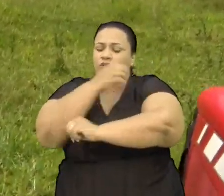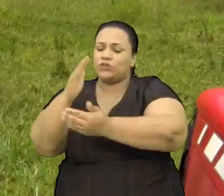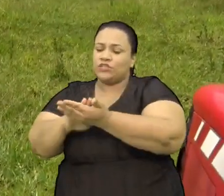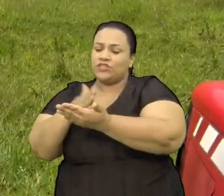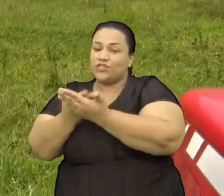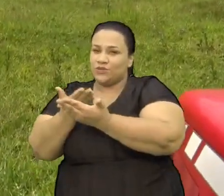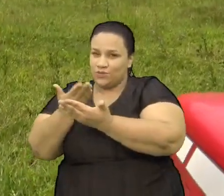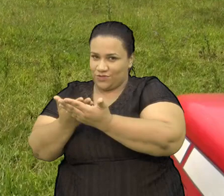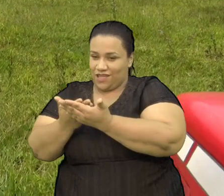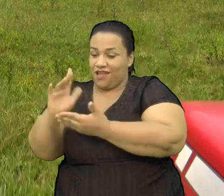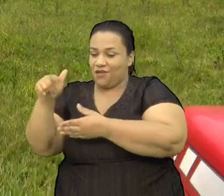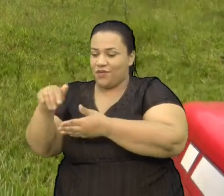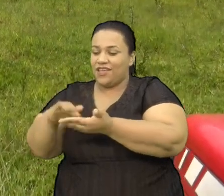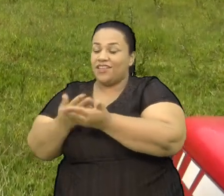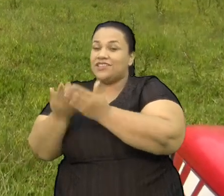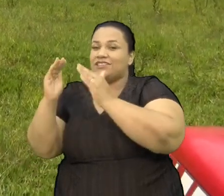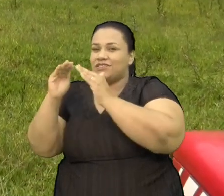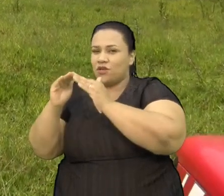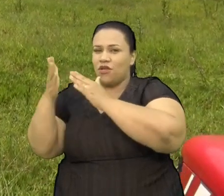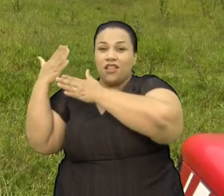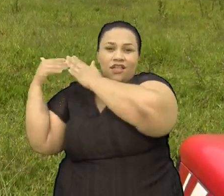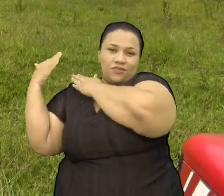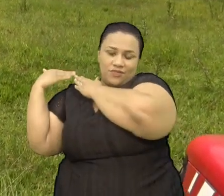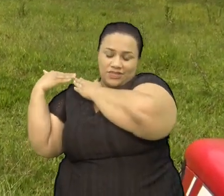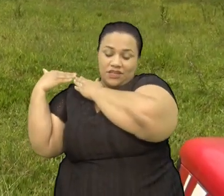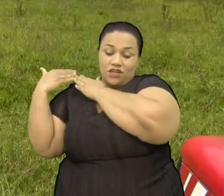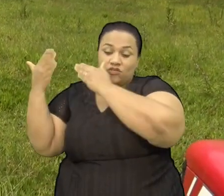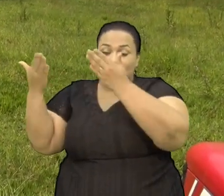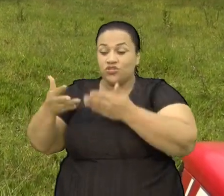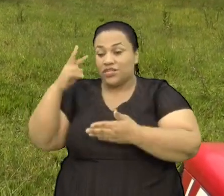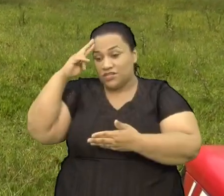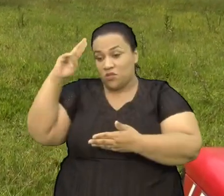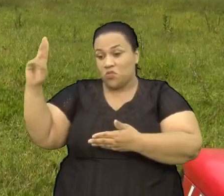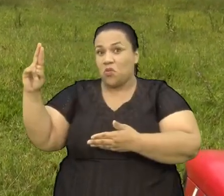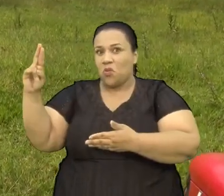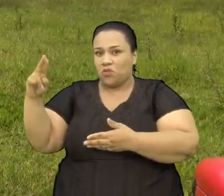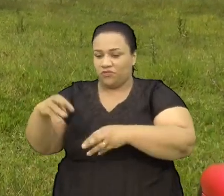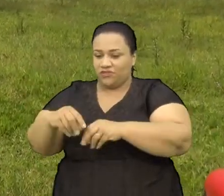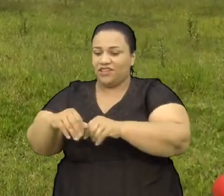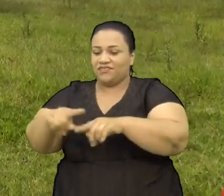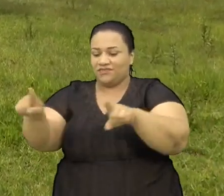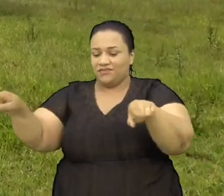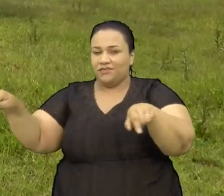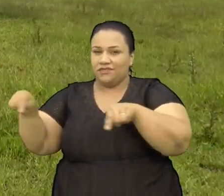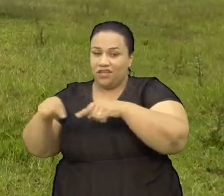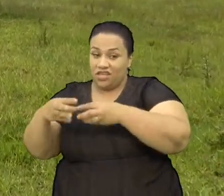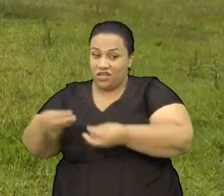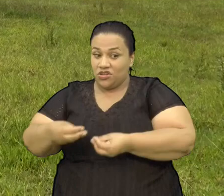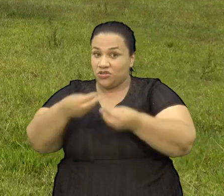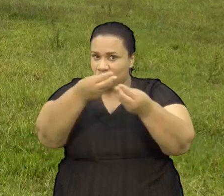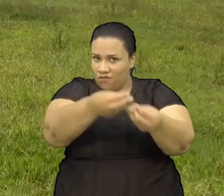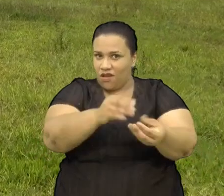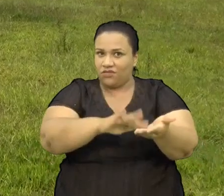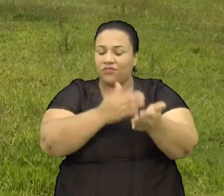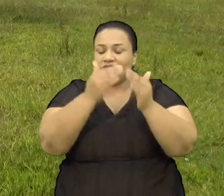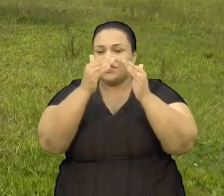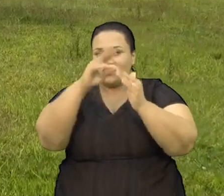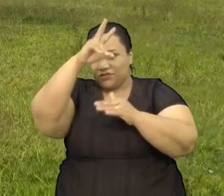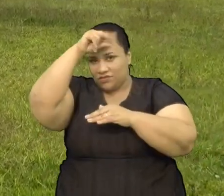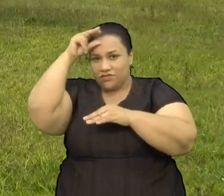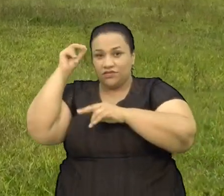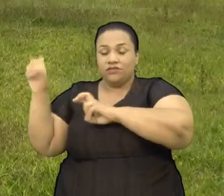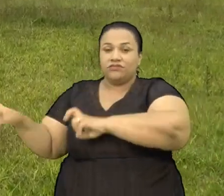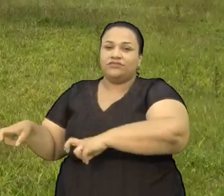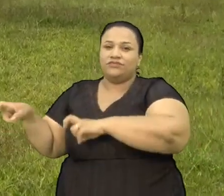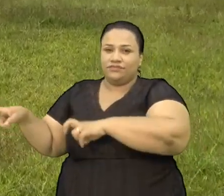Que hoje São proprietários Dessa terra E que eles foram Alunos da escola Municipal